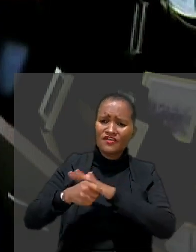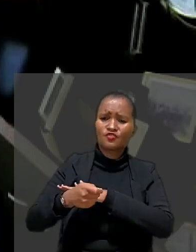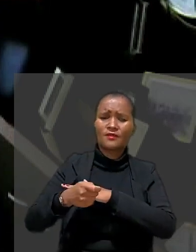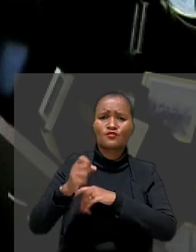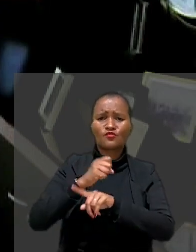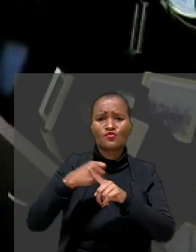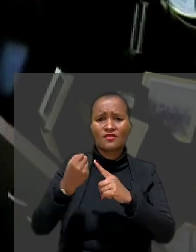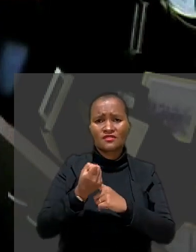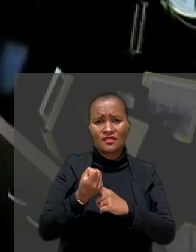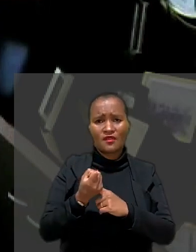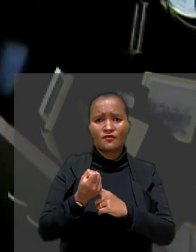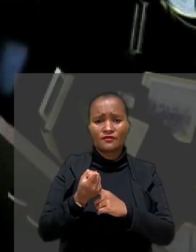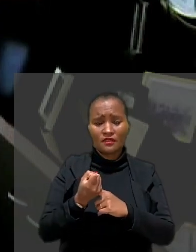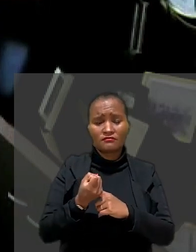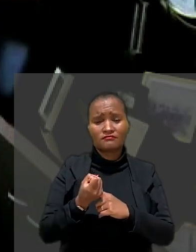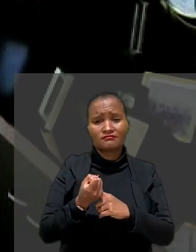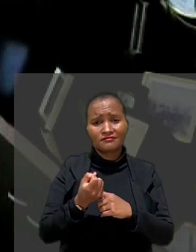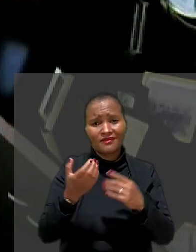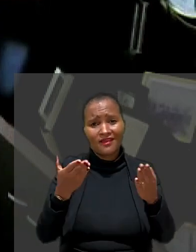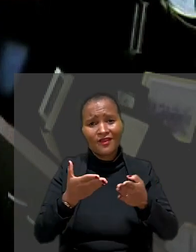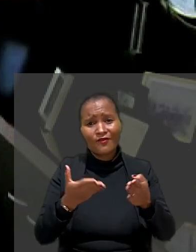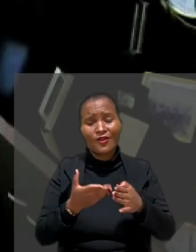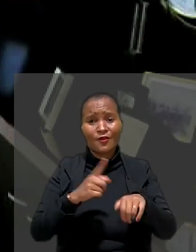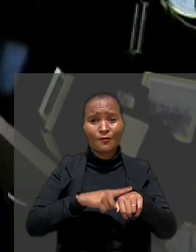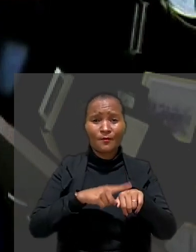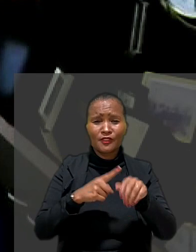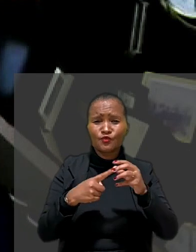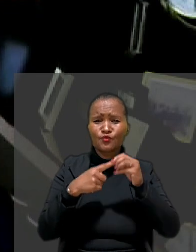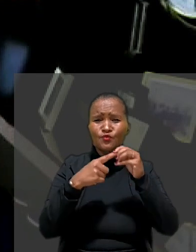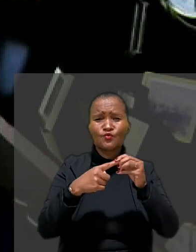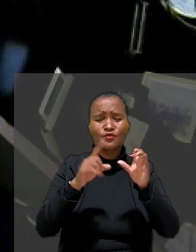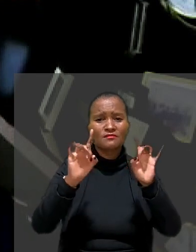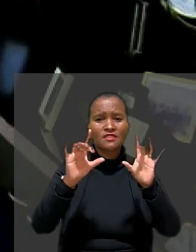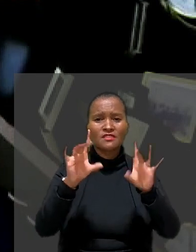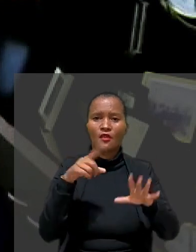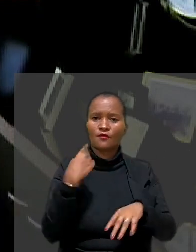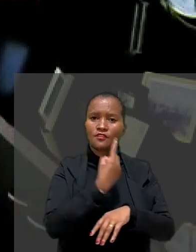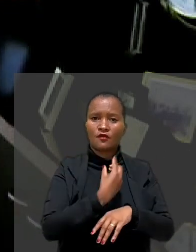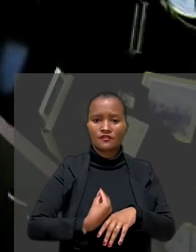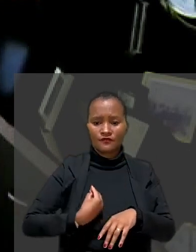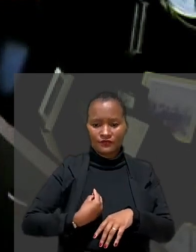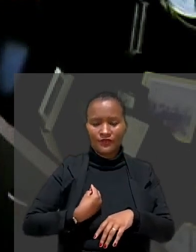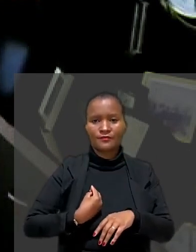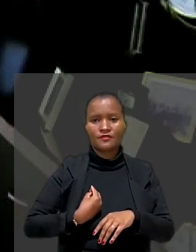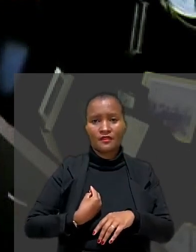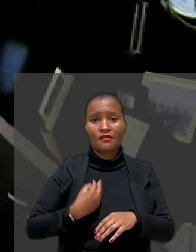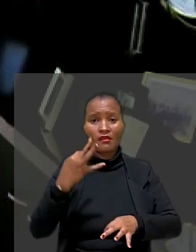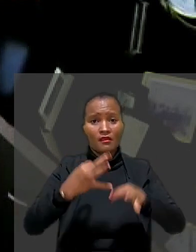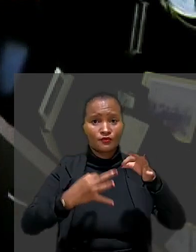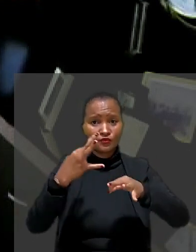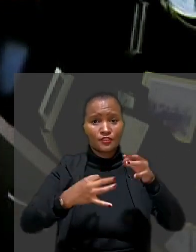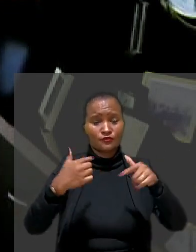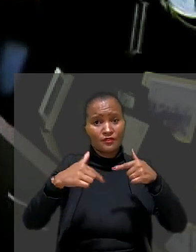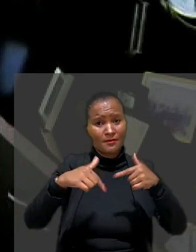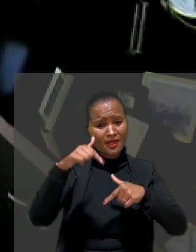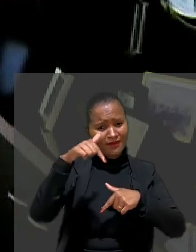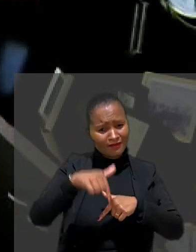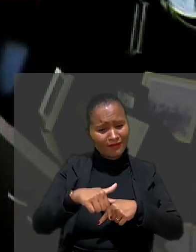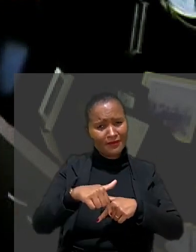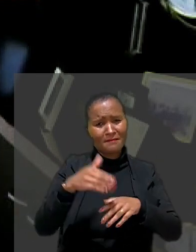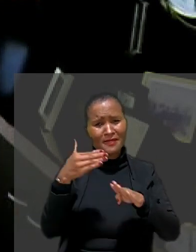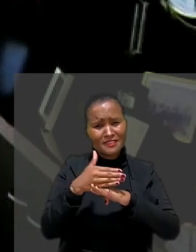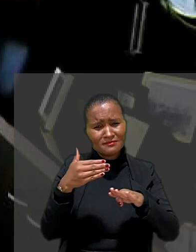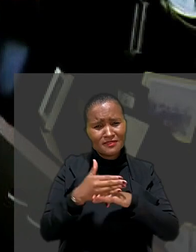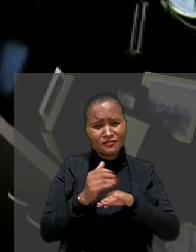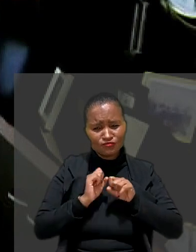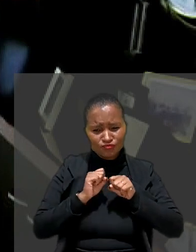momento único e especial que estamos vivendo, no qual a Justiça do Trabalho está aqui presente e engajada, demonstrando